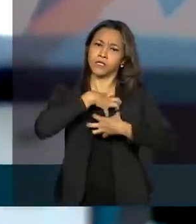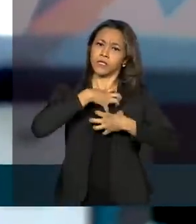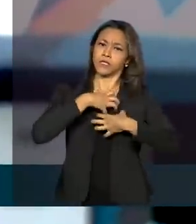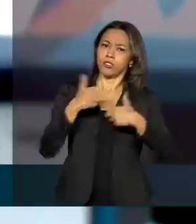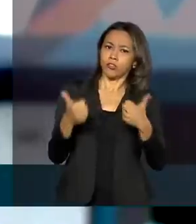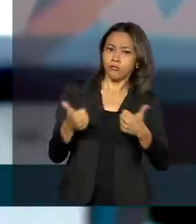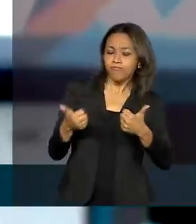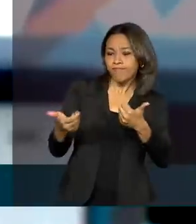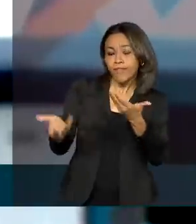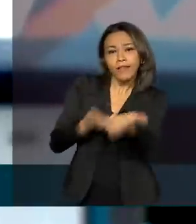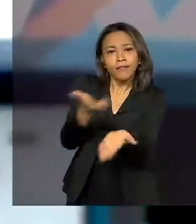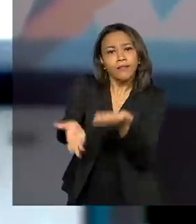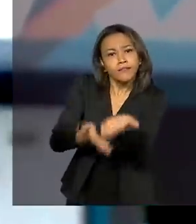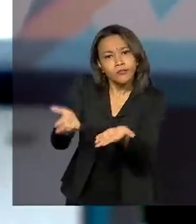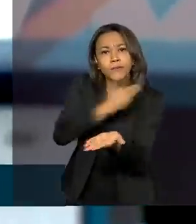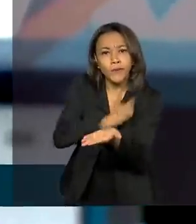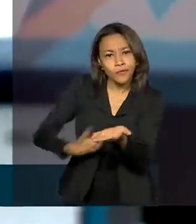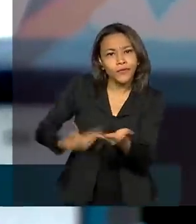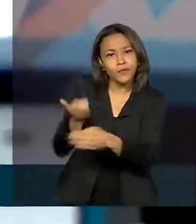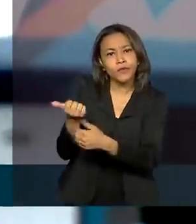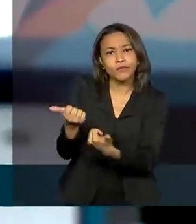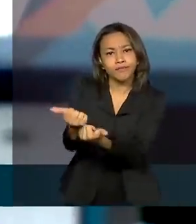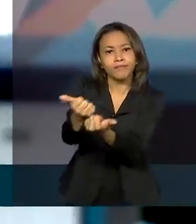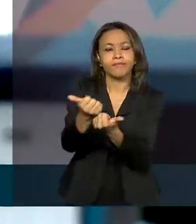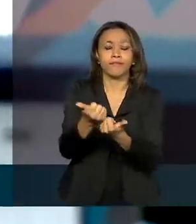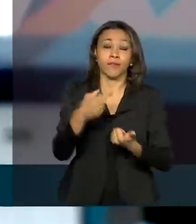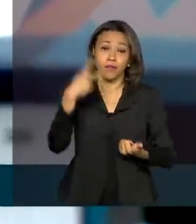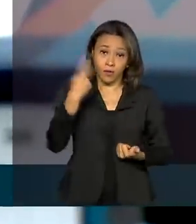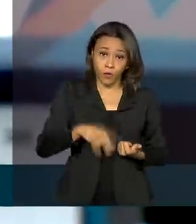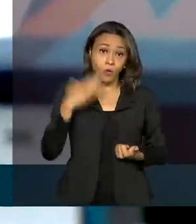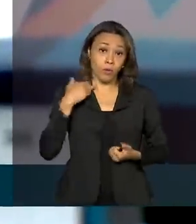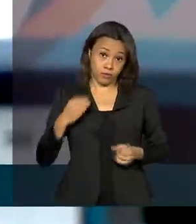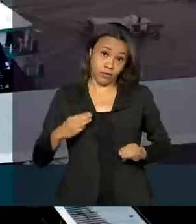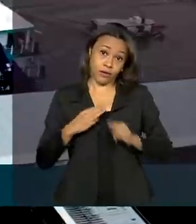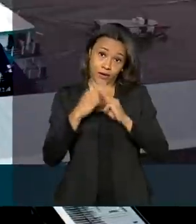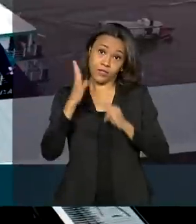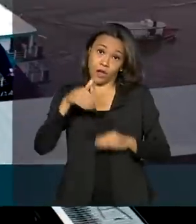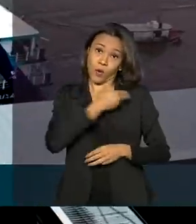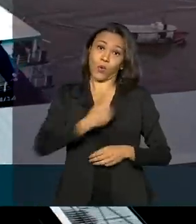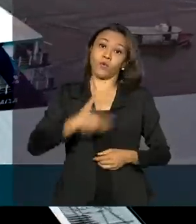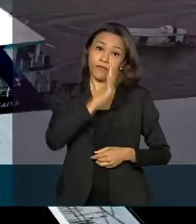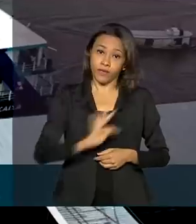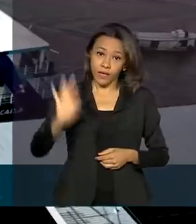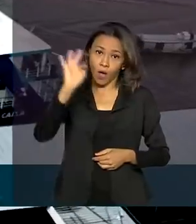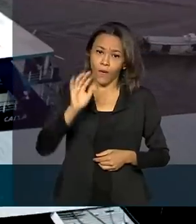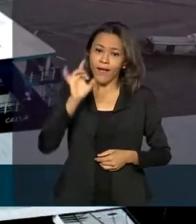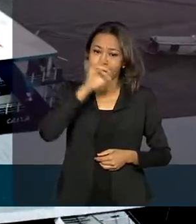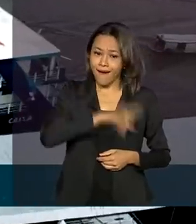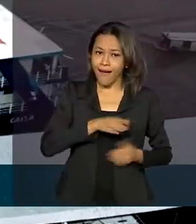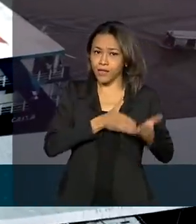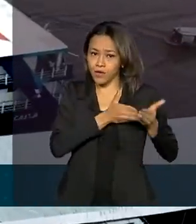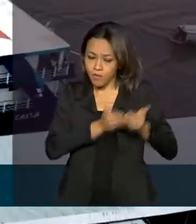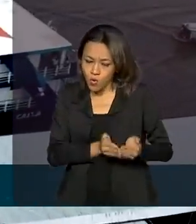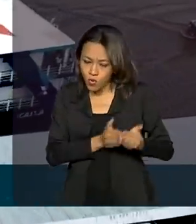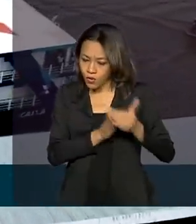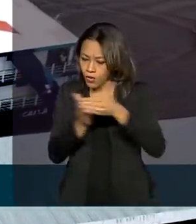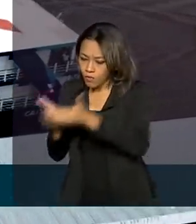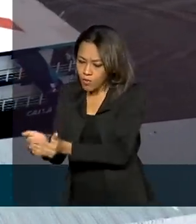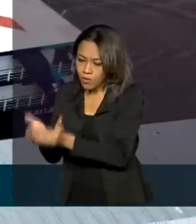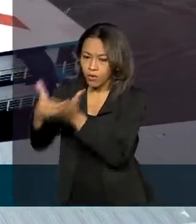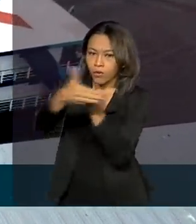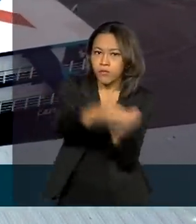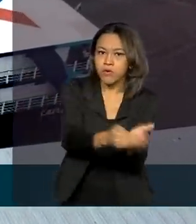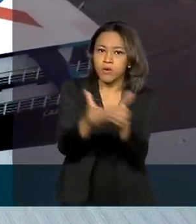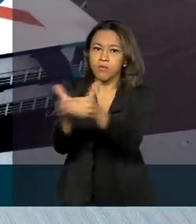e atendidos pelo Estado. No caso da Caixa, o governo federal. Cada parada do barco é uma gestão de dinheiro